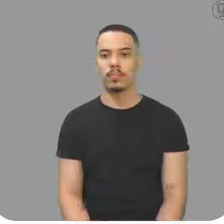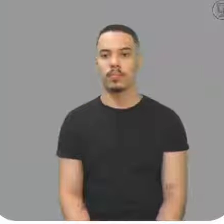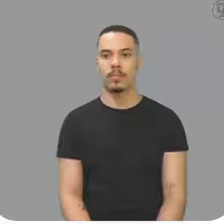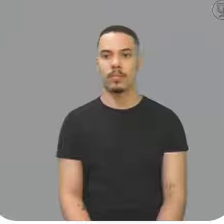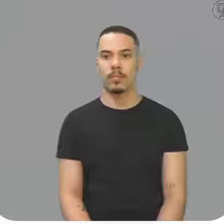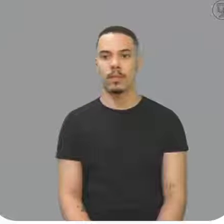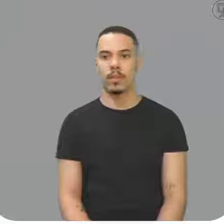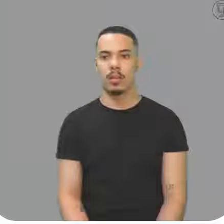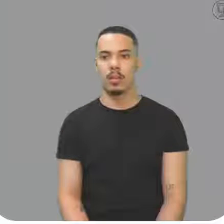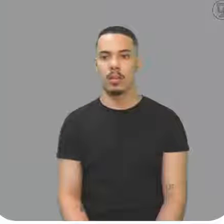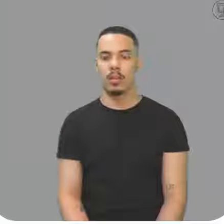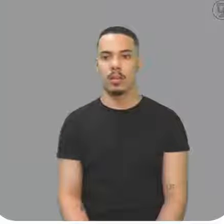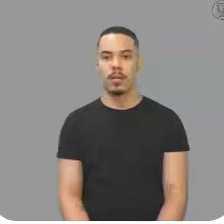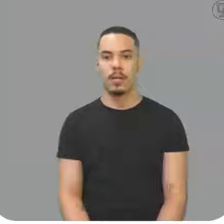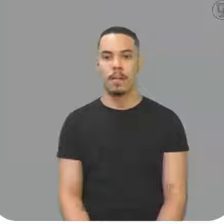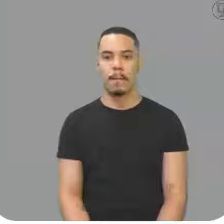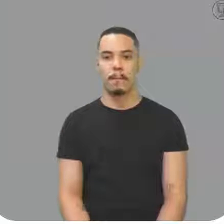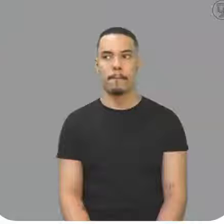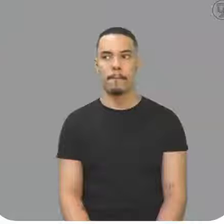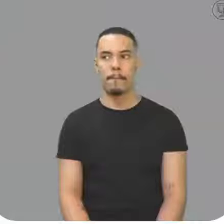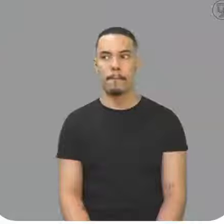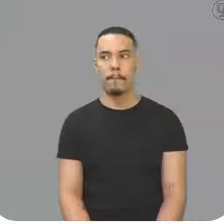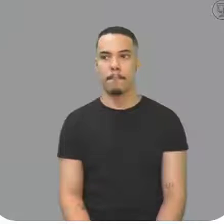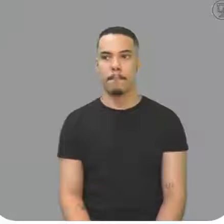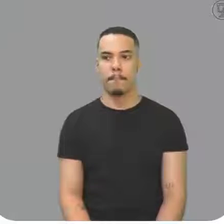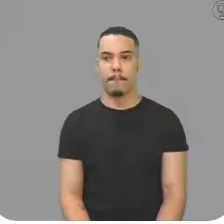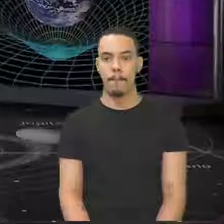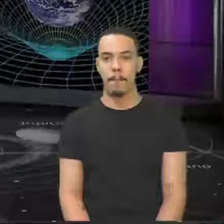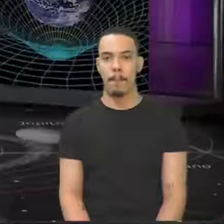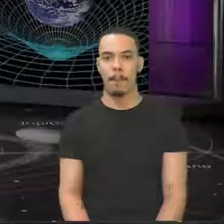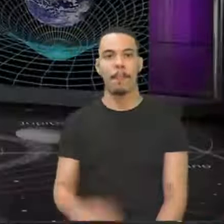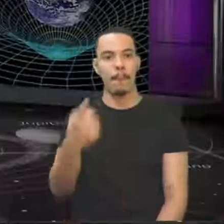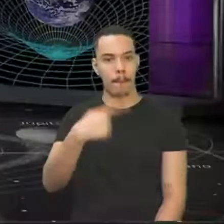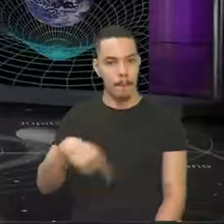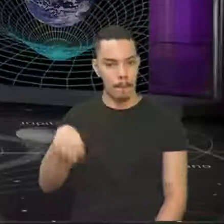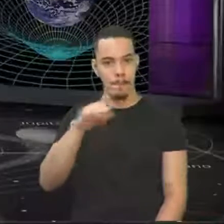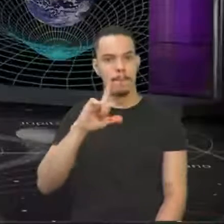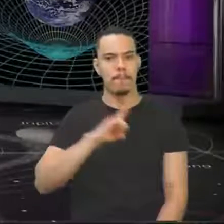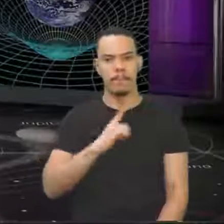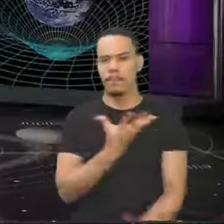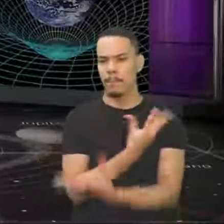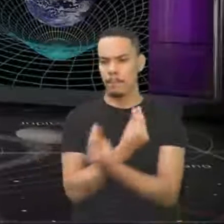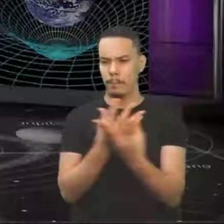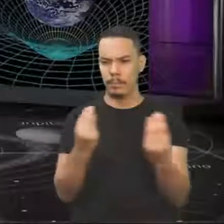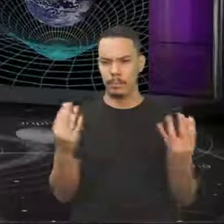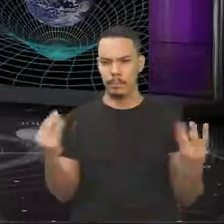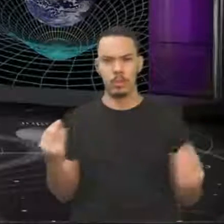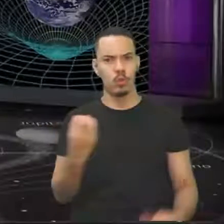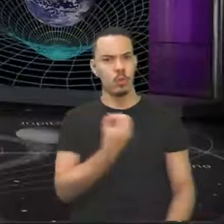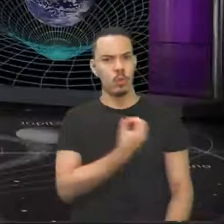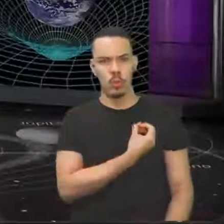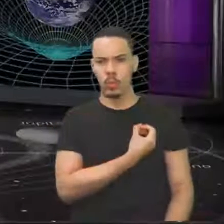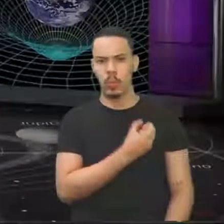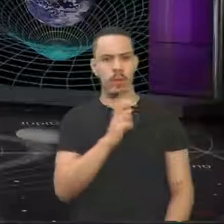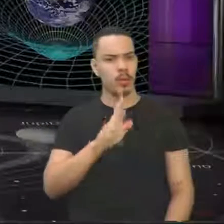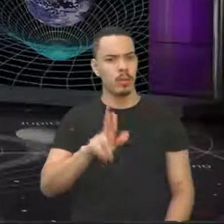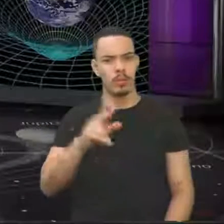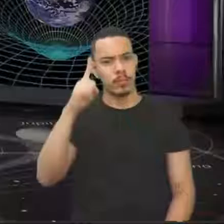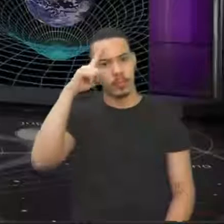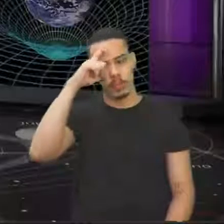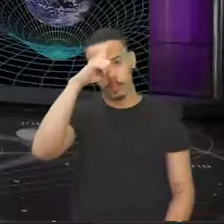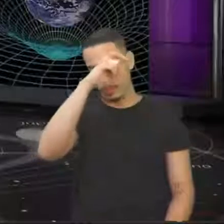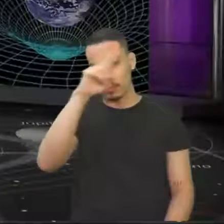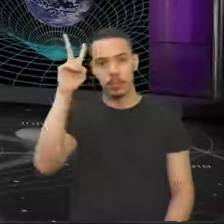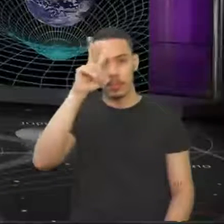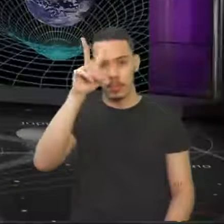Ó, vocês viram aí, pessoal, que apesar de ter muito número, não foi difícil. Lembrando que nas